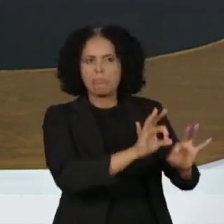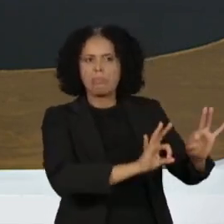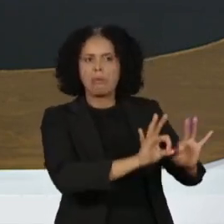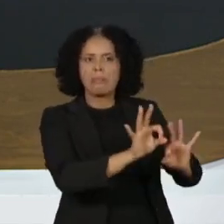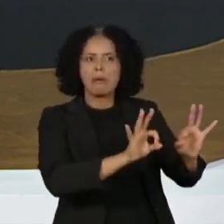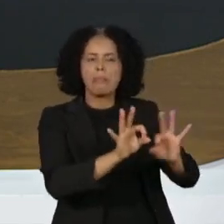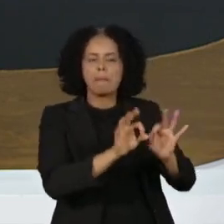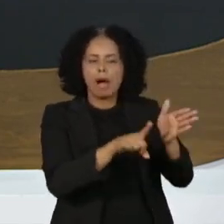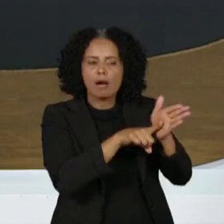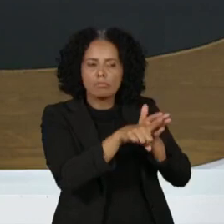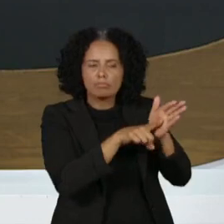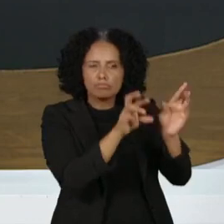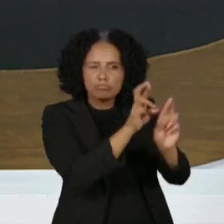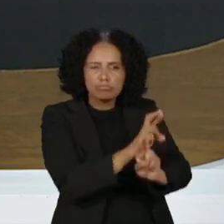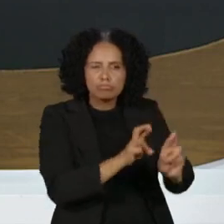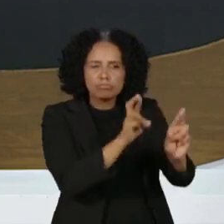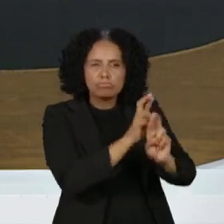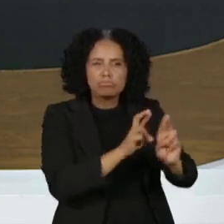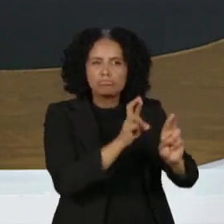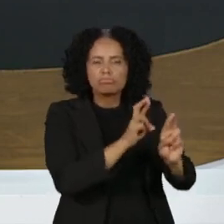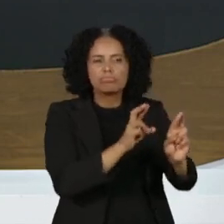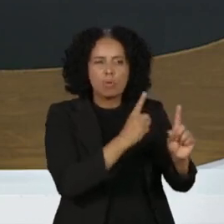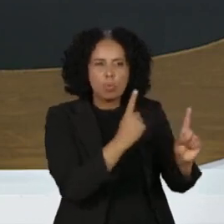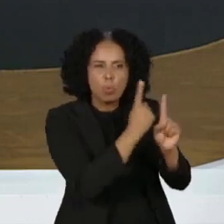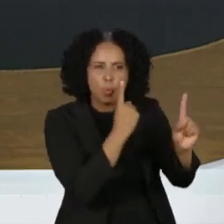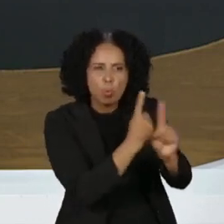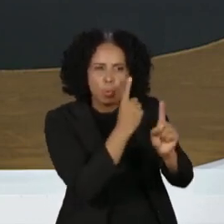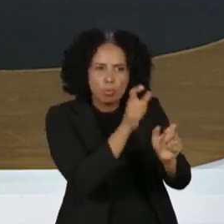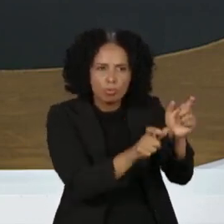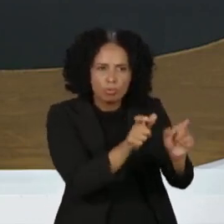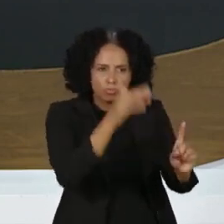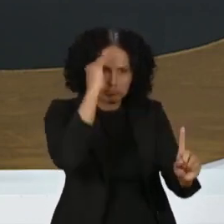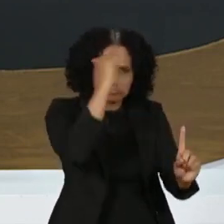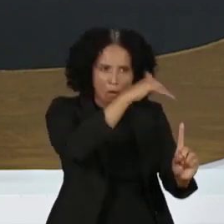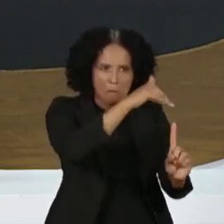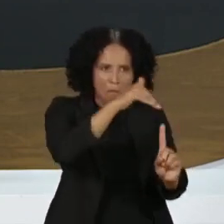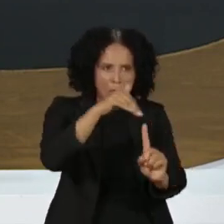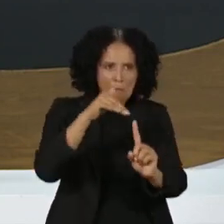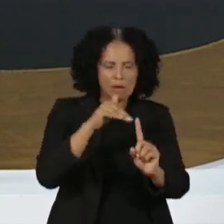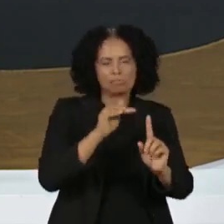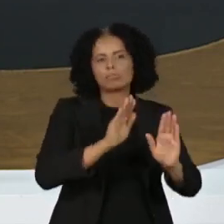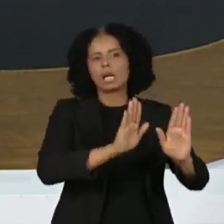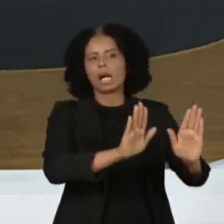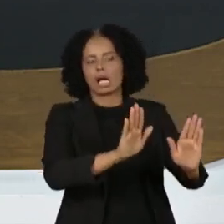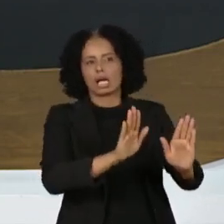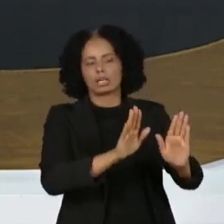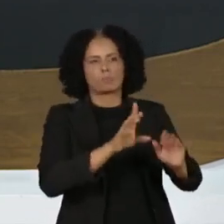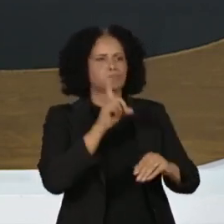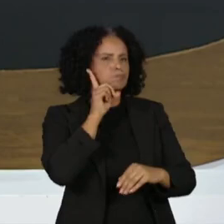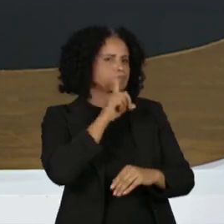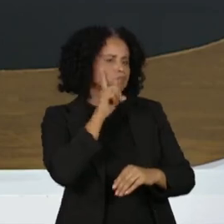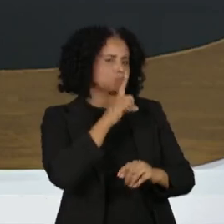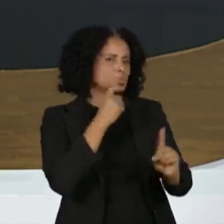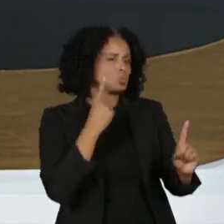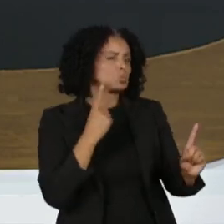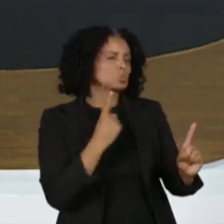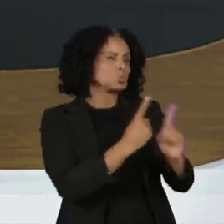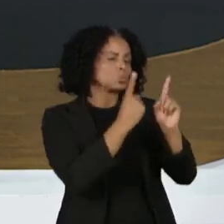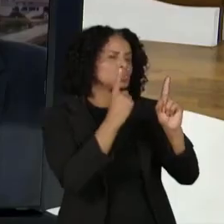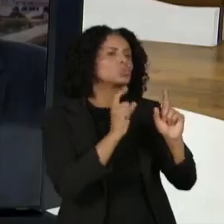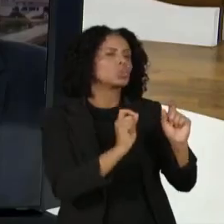as investigações e para imputar as responsabilidades. E lá, acabou se chegando a uma imputação de